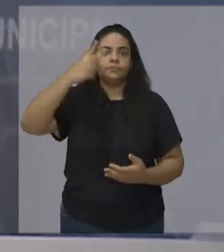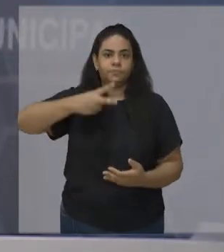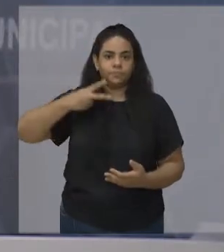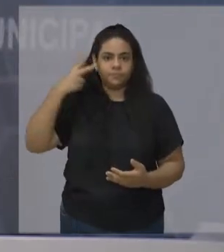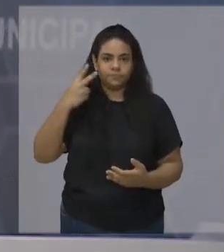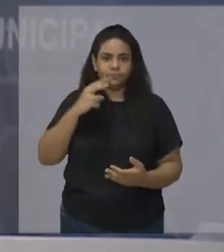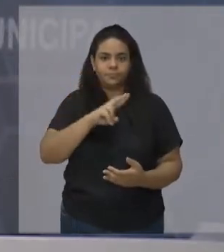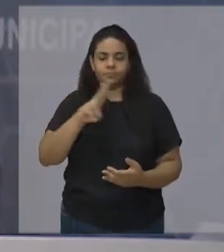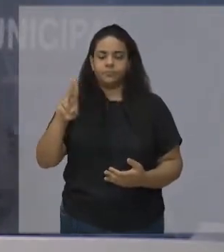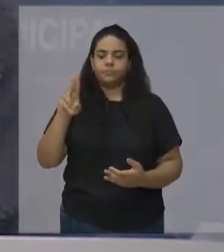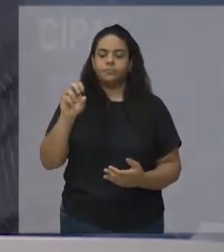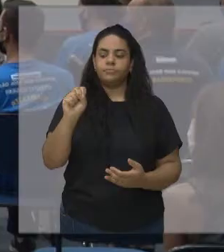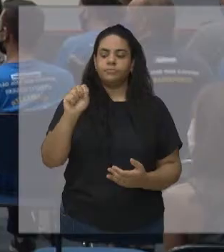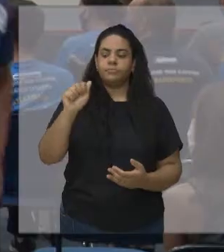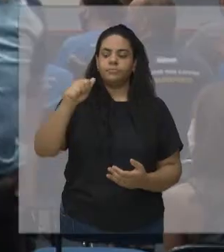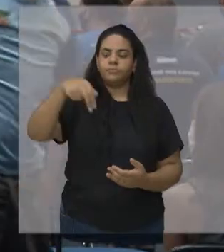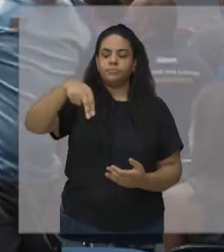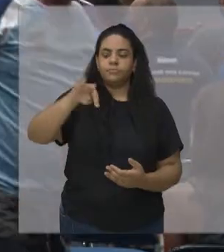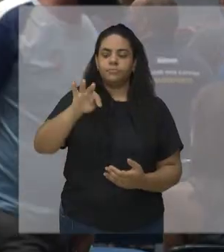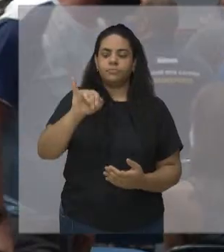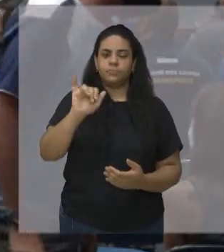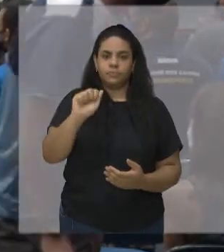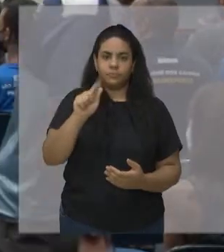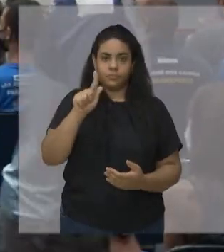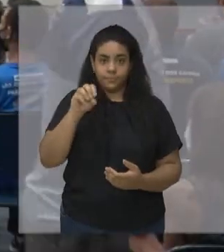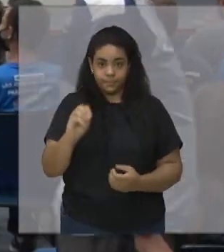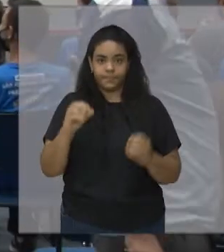Santiago. Música